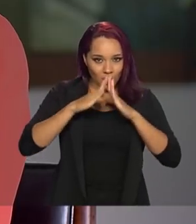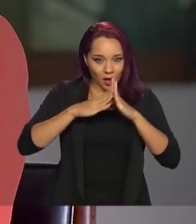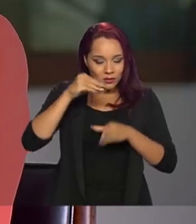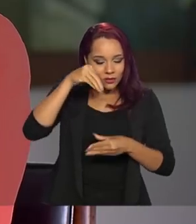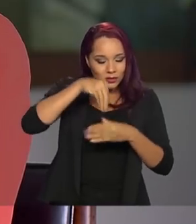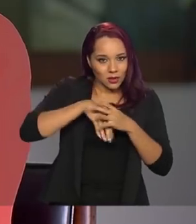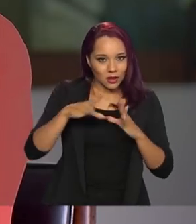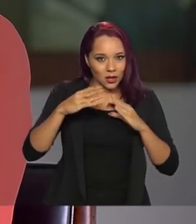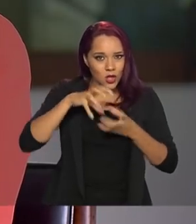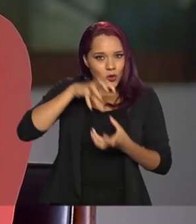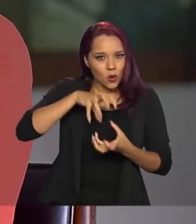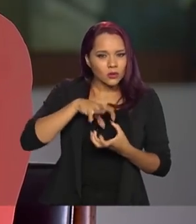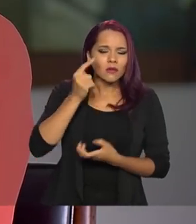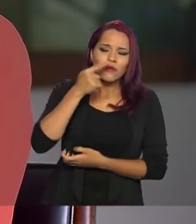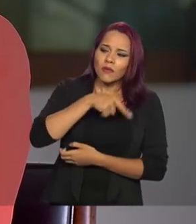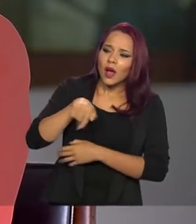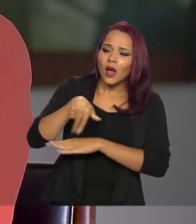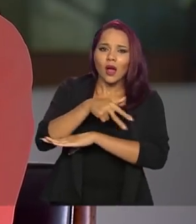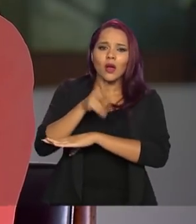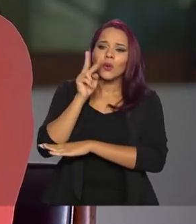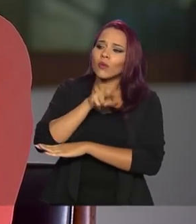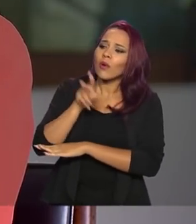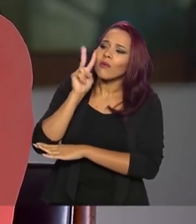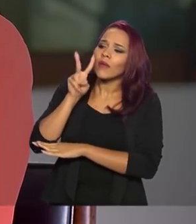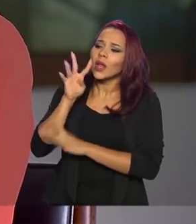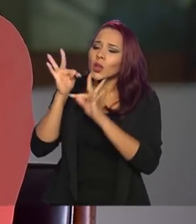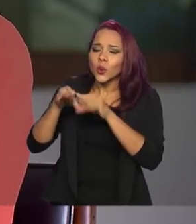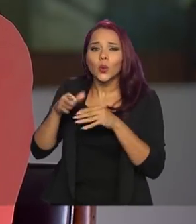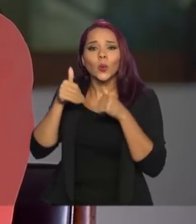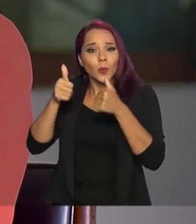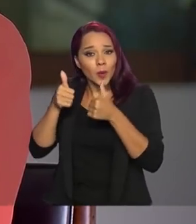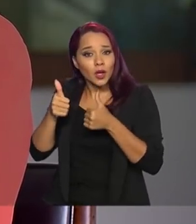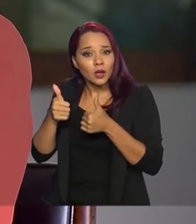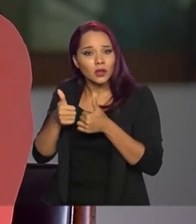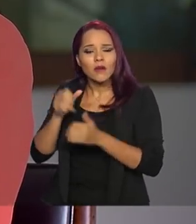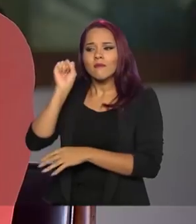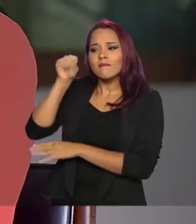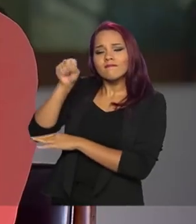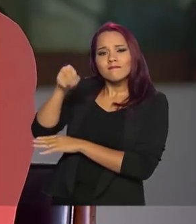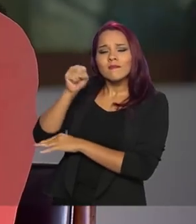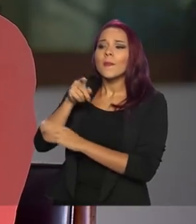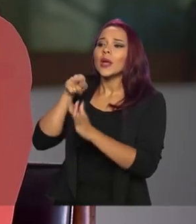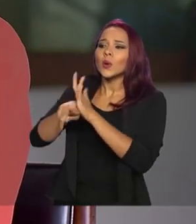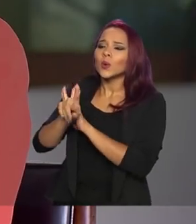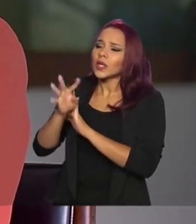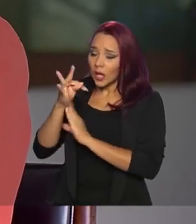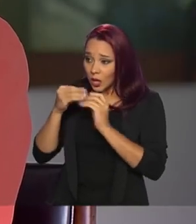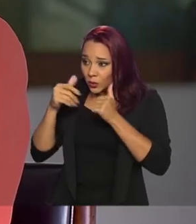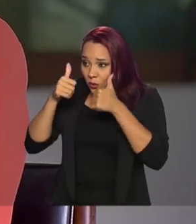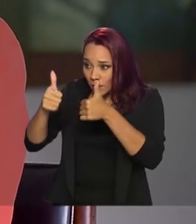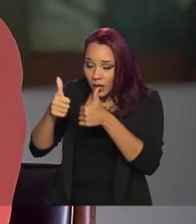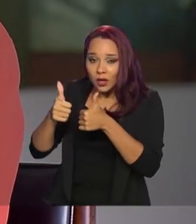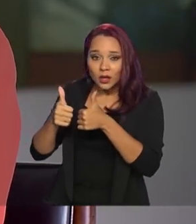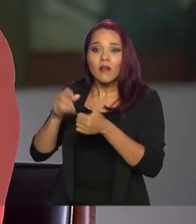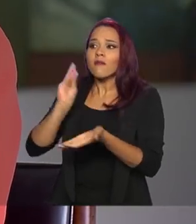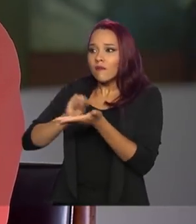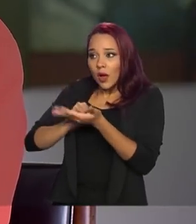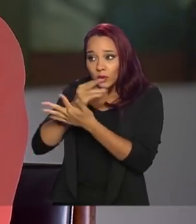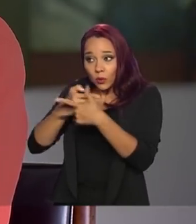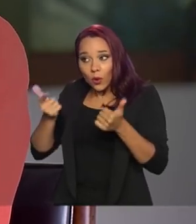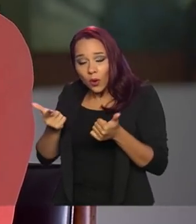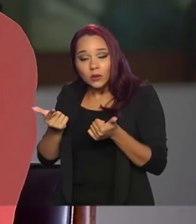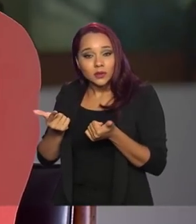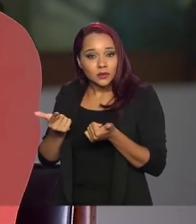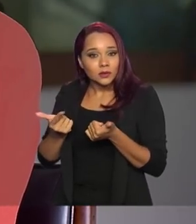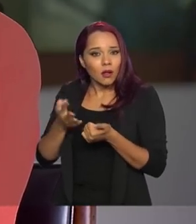tua cidade? Passa lá em frente, vê se está tudo bem, bate no portão, pergunta, está tudo bem aí? Está faltando alguma